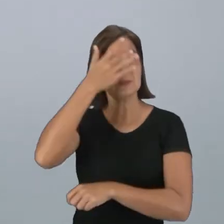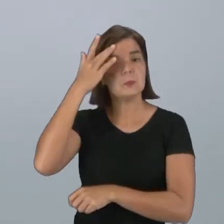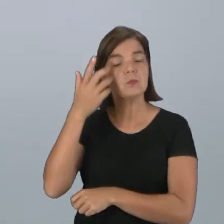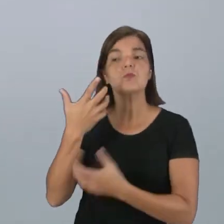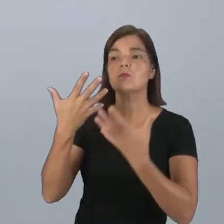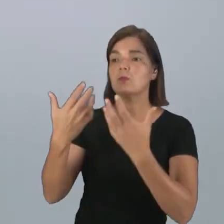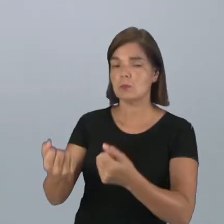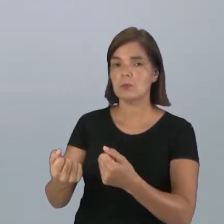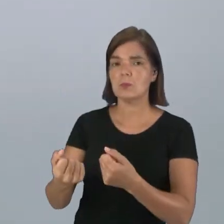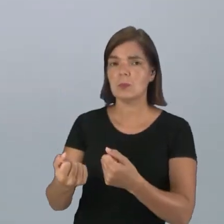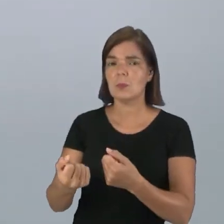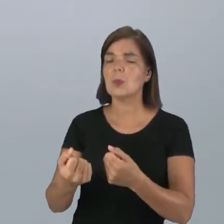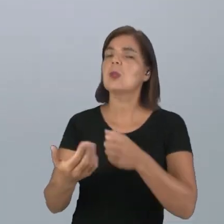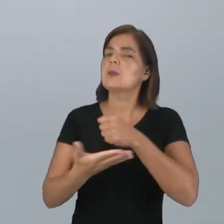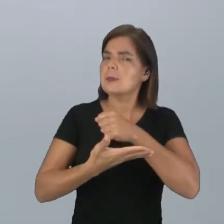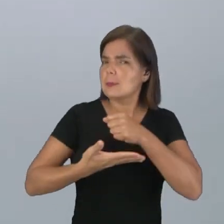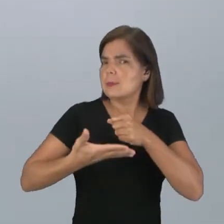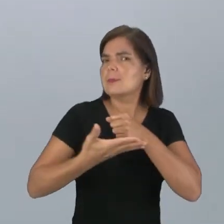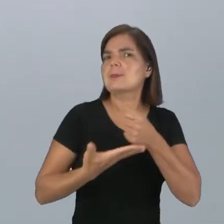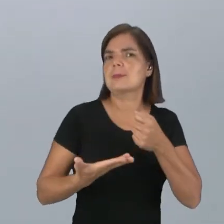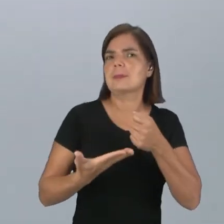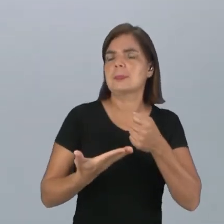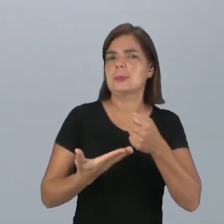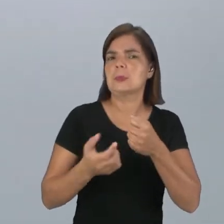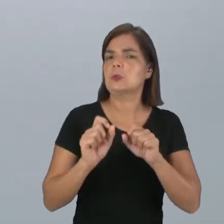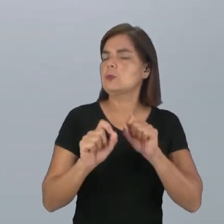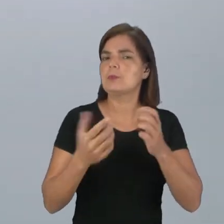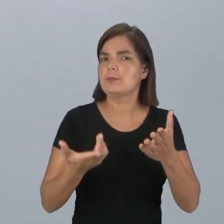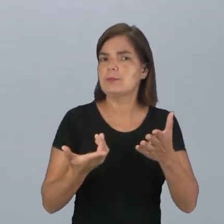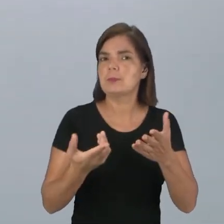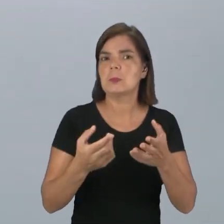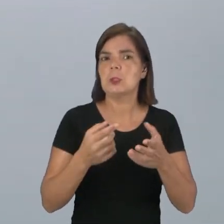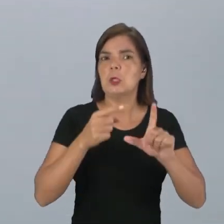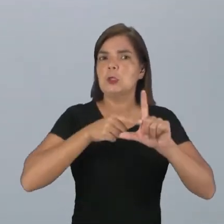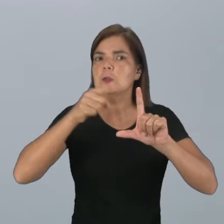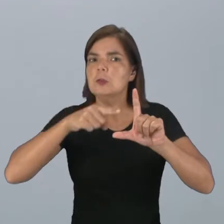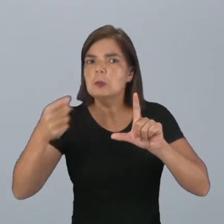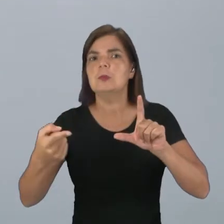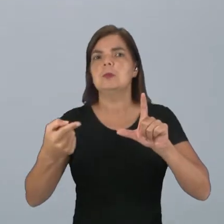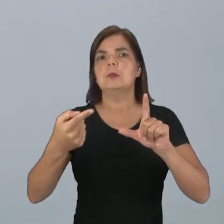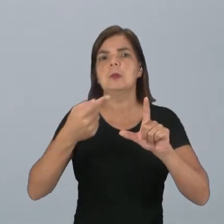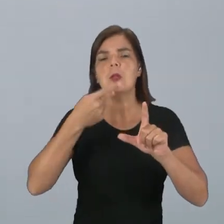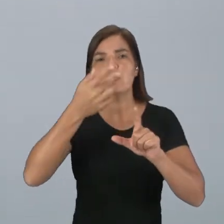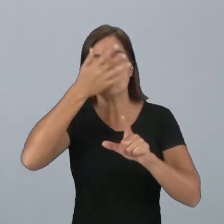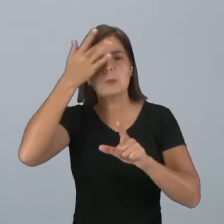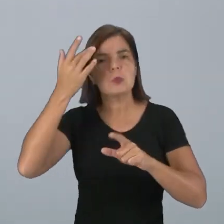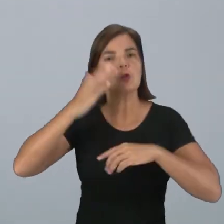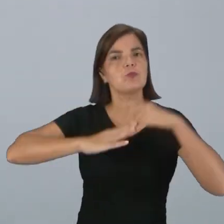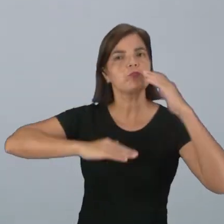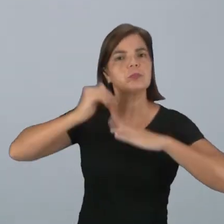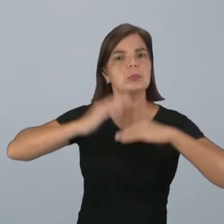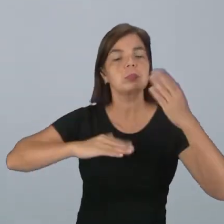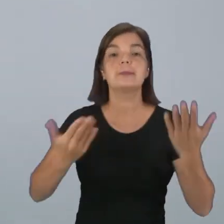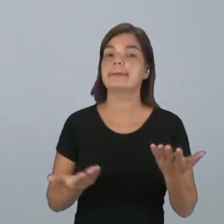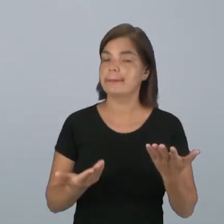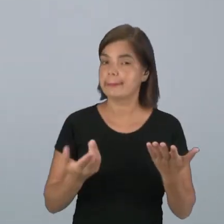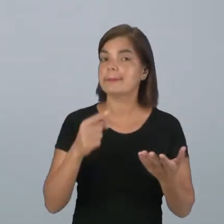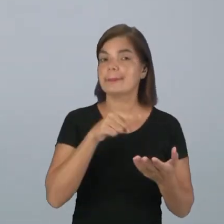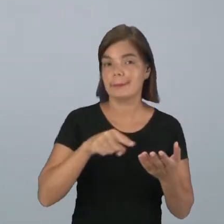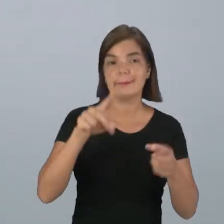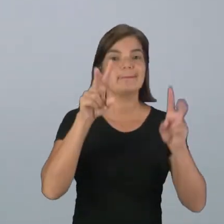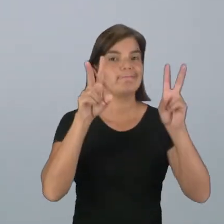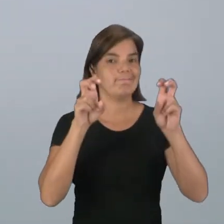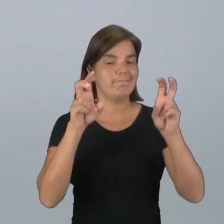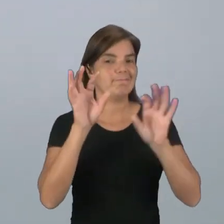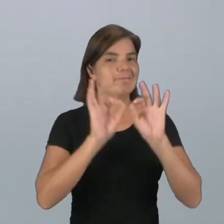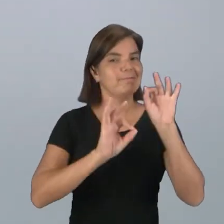o outro. Eles são embasados? Eles são embasados em dados, em falas de especialistas? Então, esse é um ótimo tema